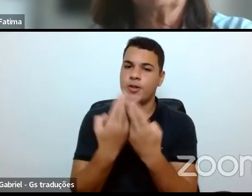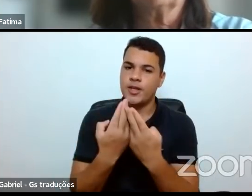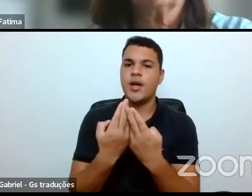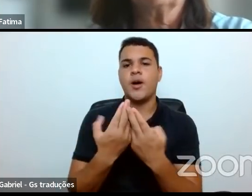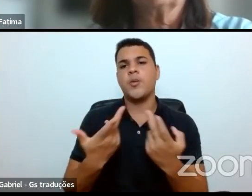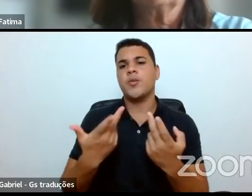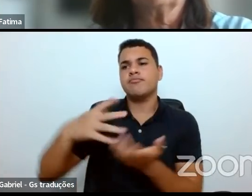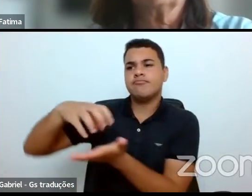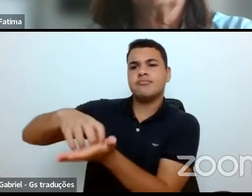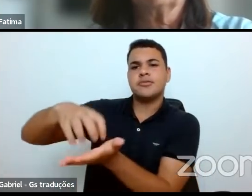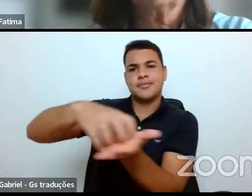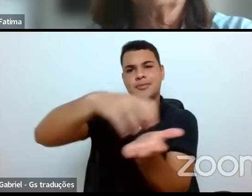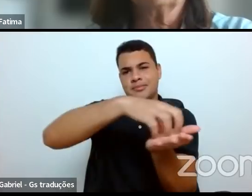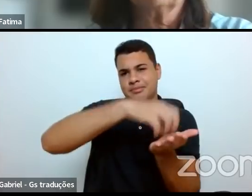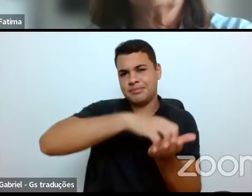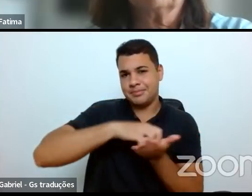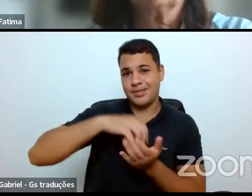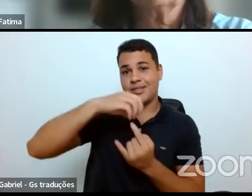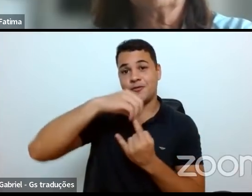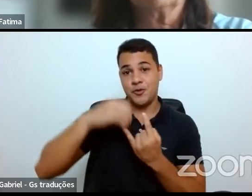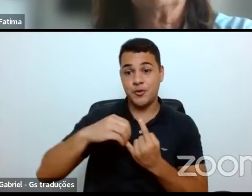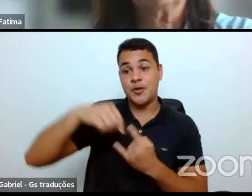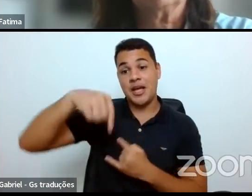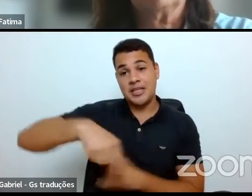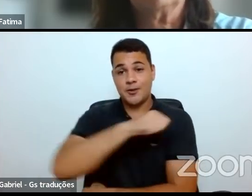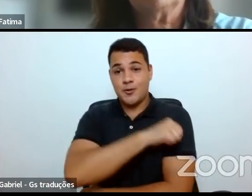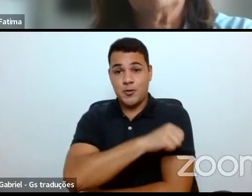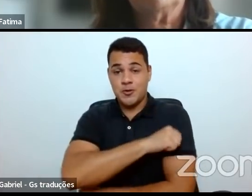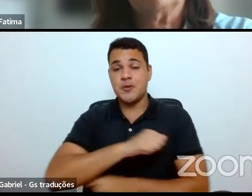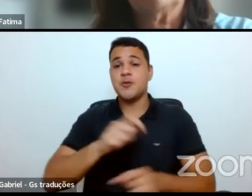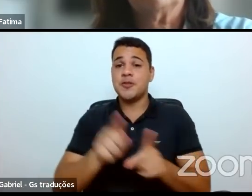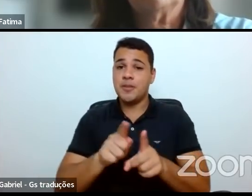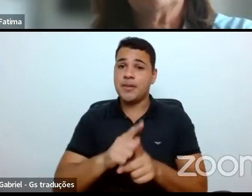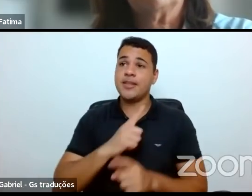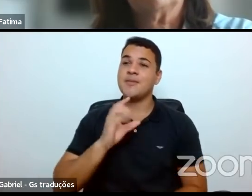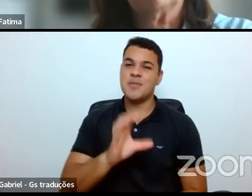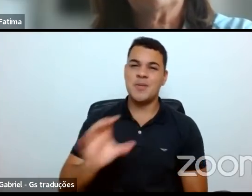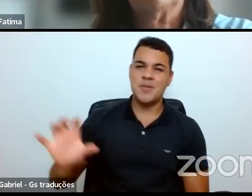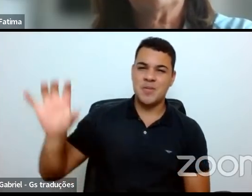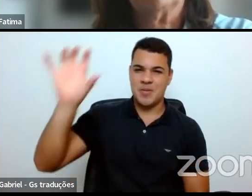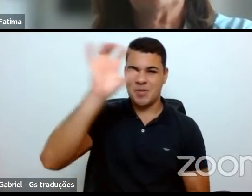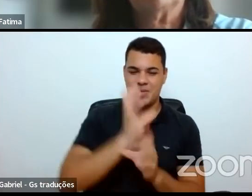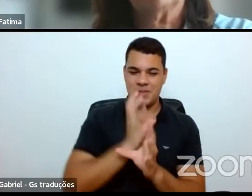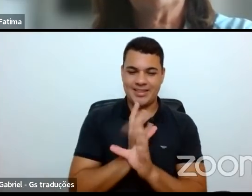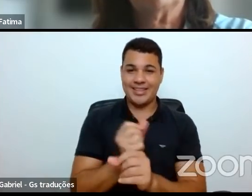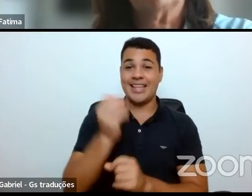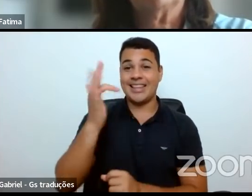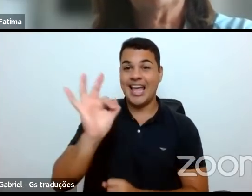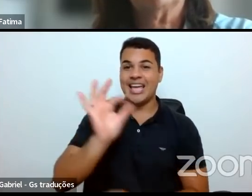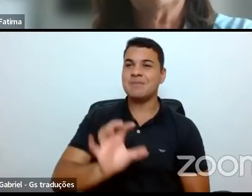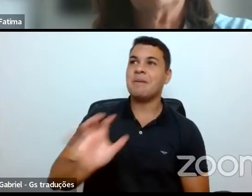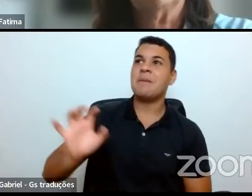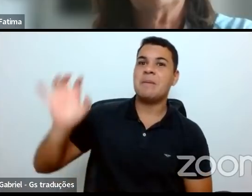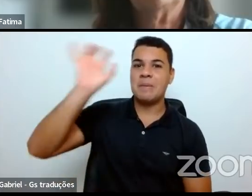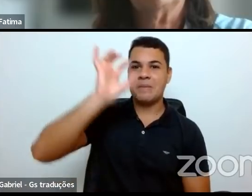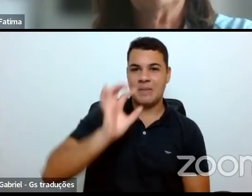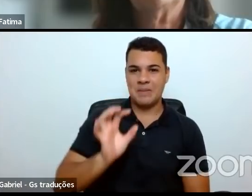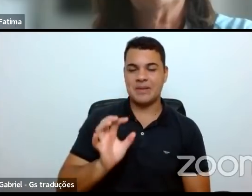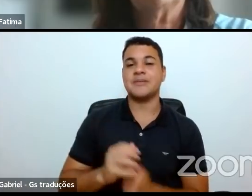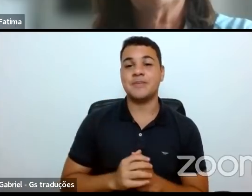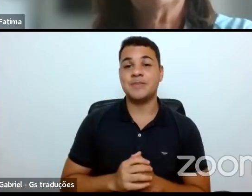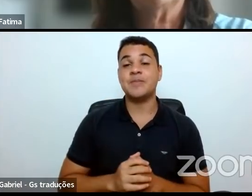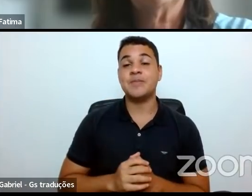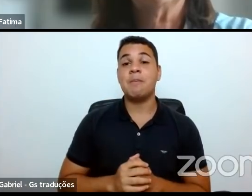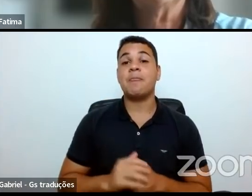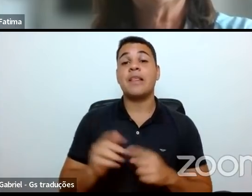campings da Fiocruz, no Rio de Janeiro e nas outras dez unidades fora do Rio de Janeiro. E desejo a